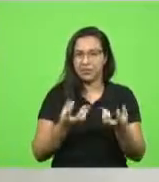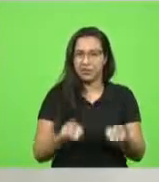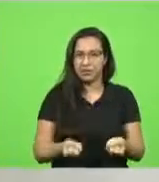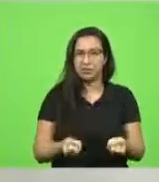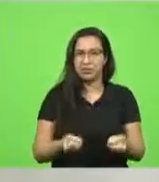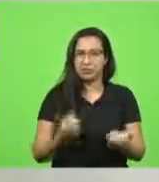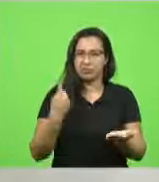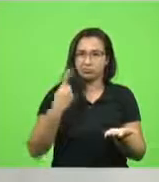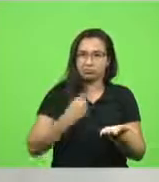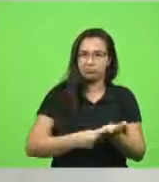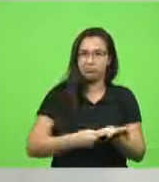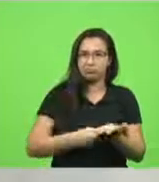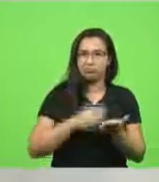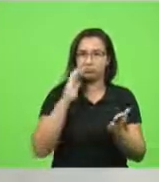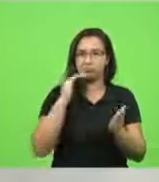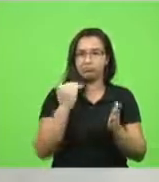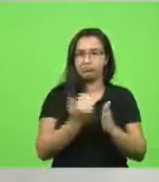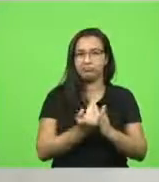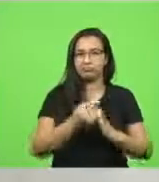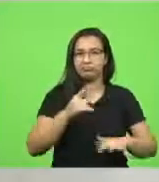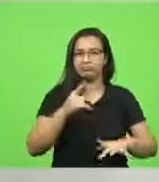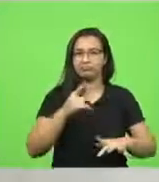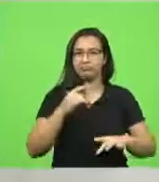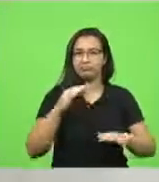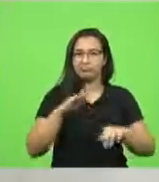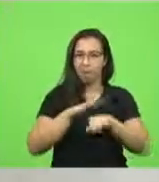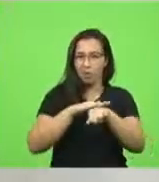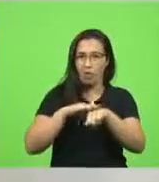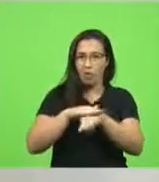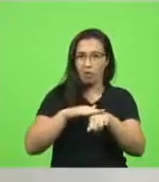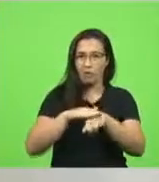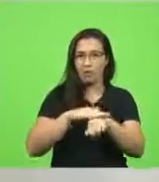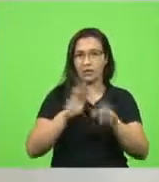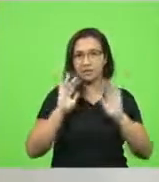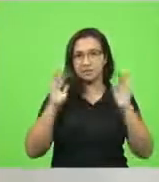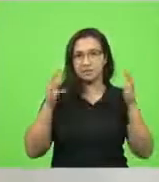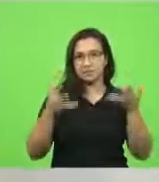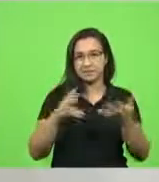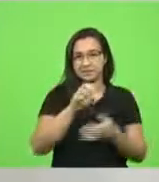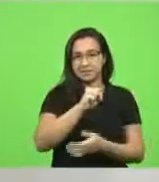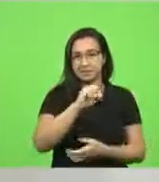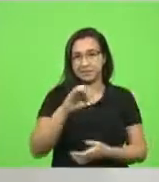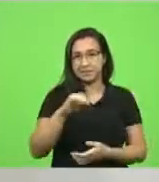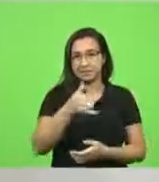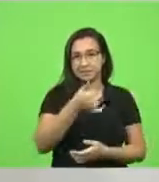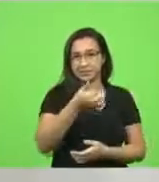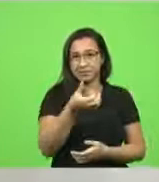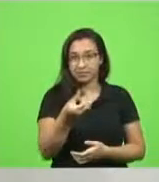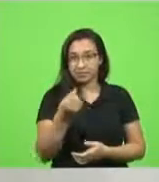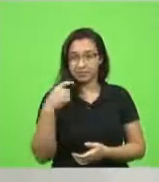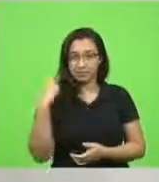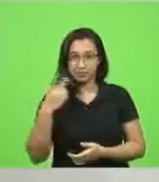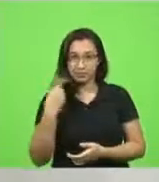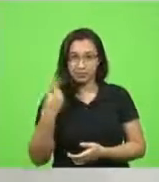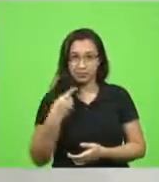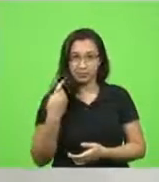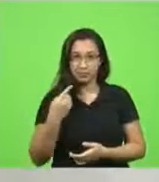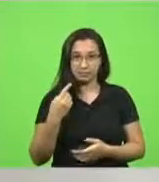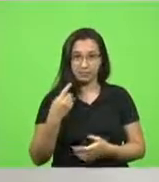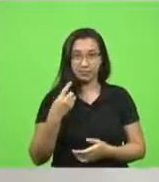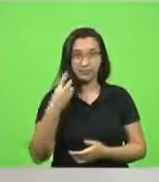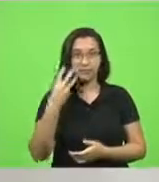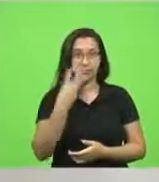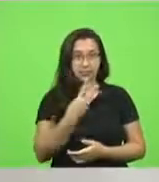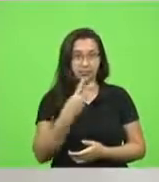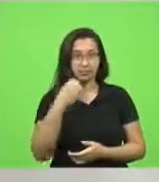compromisso de articular o Fórum Catarinense, os 16 deputados e os três senadores, para